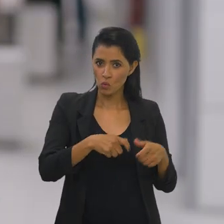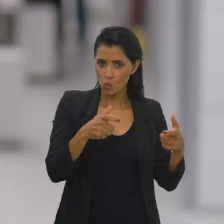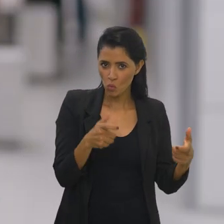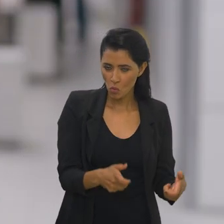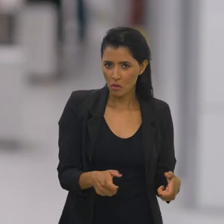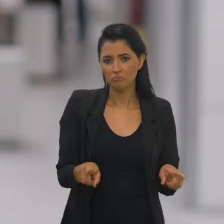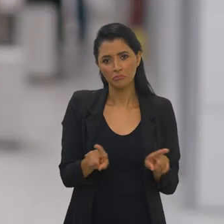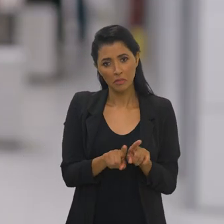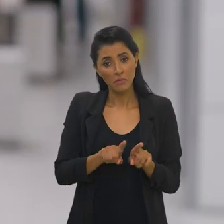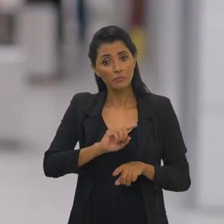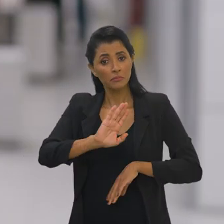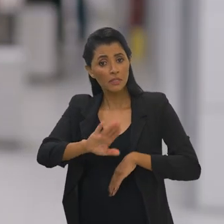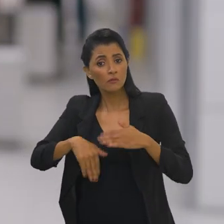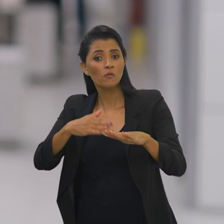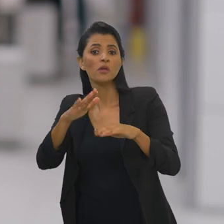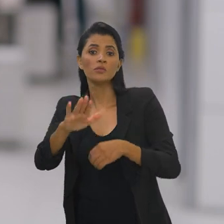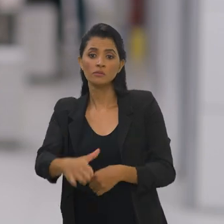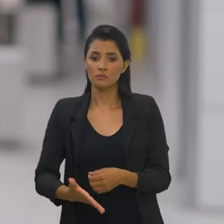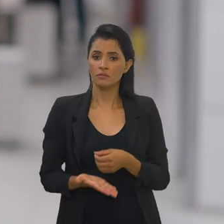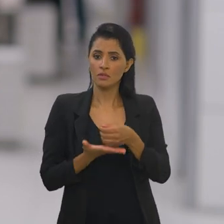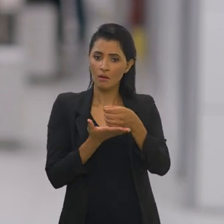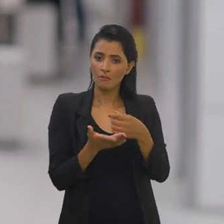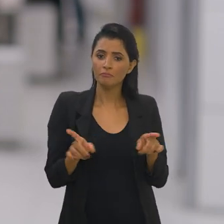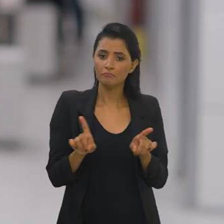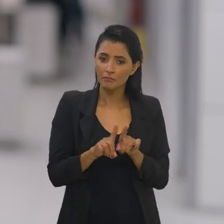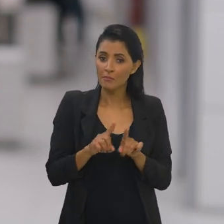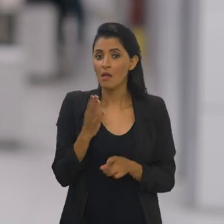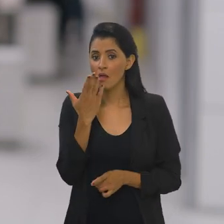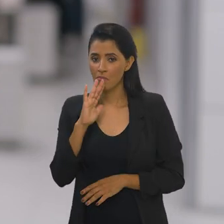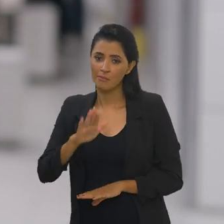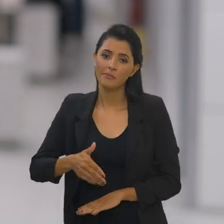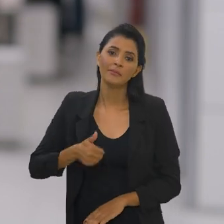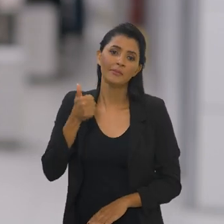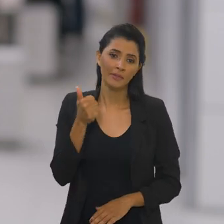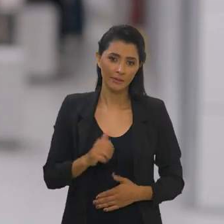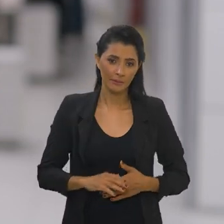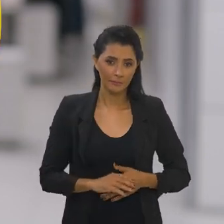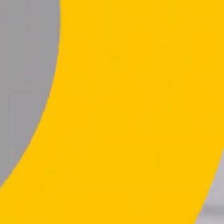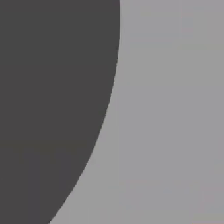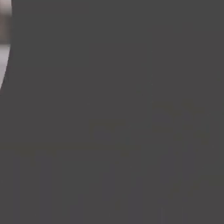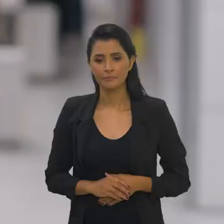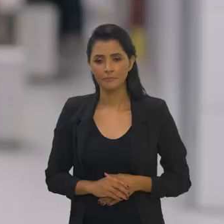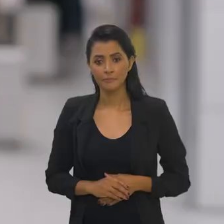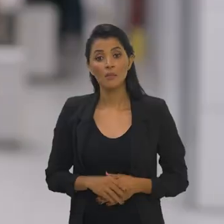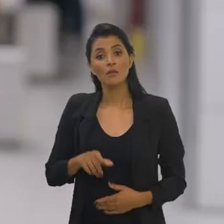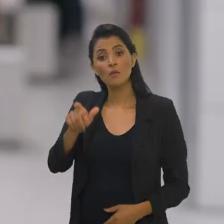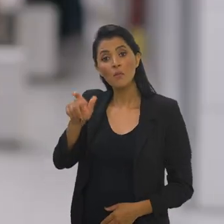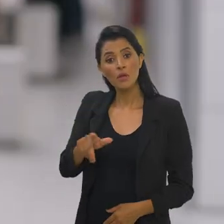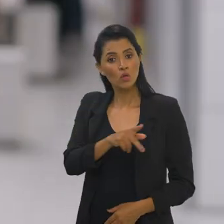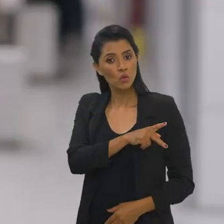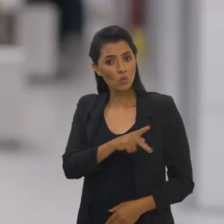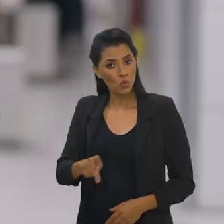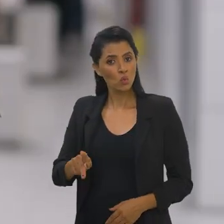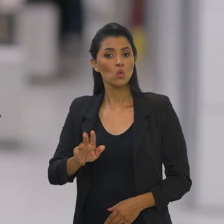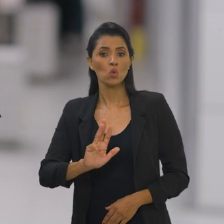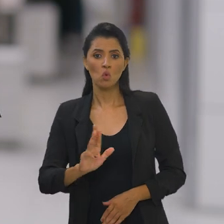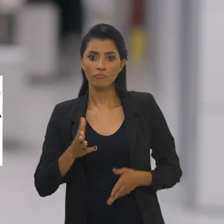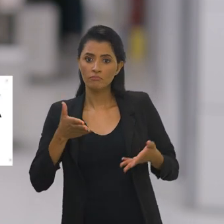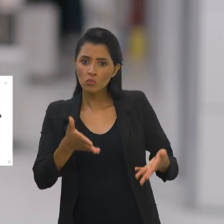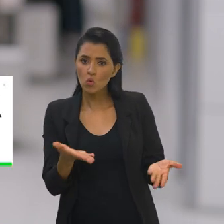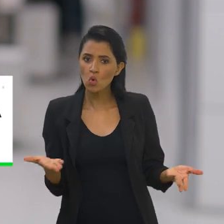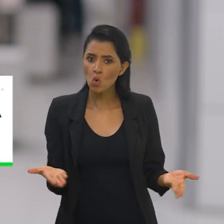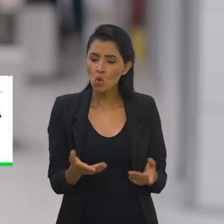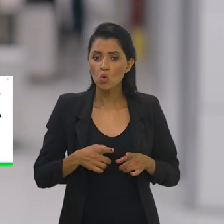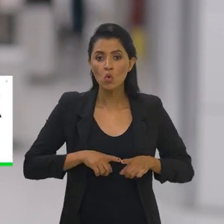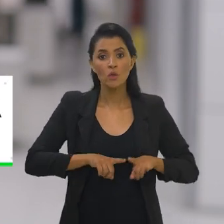economia local, o desenvolvimento sustentável e a soberania alimentar. E o presidente Lula participou hoje do